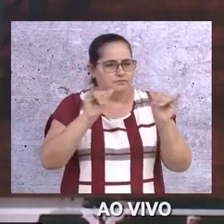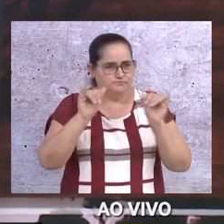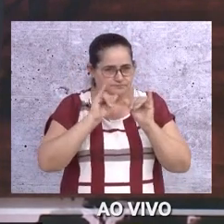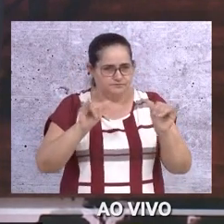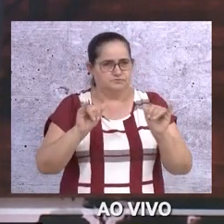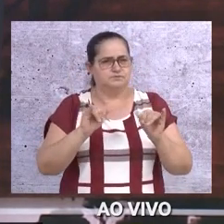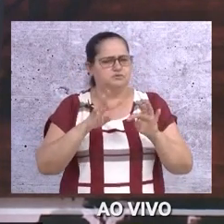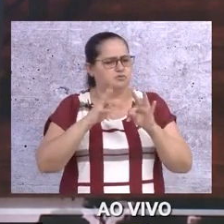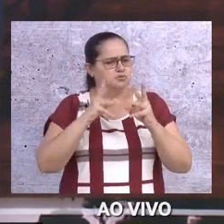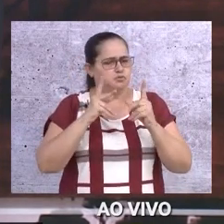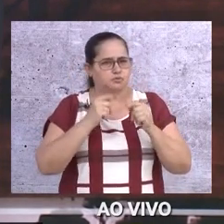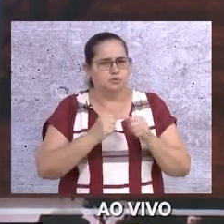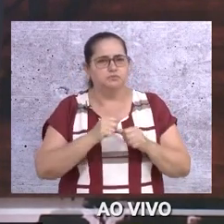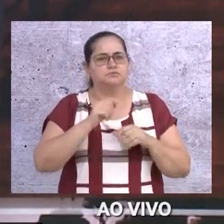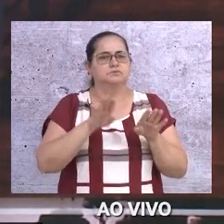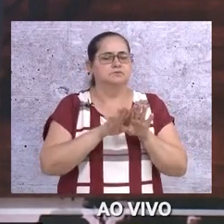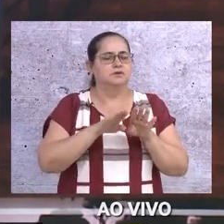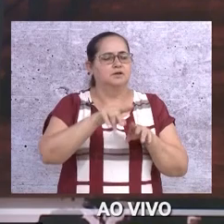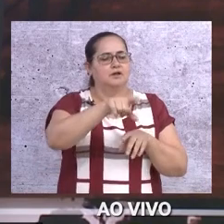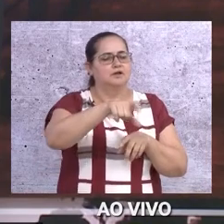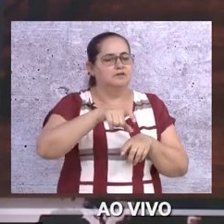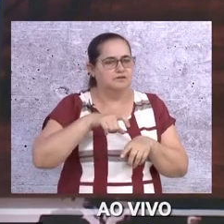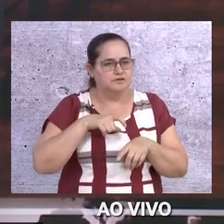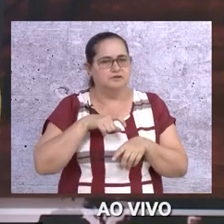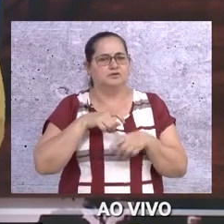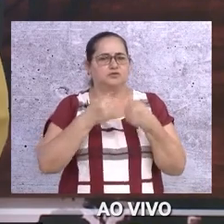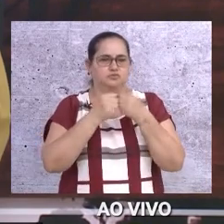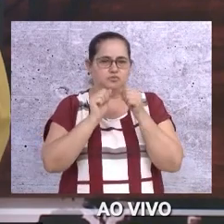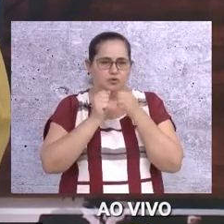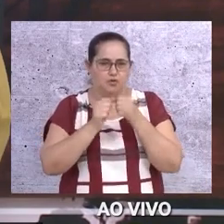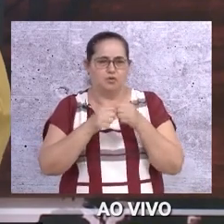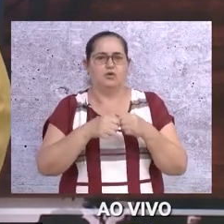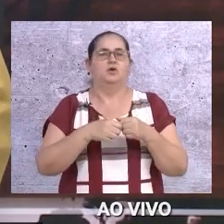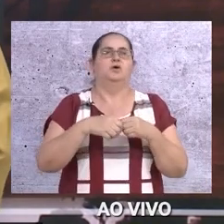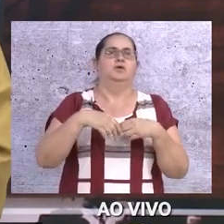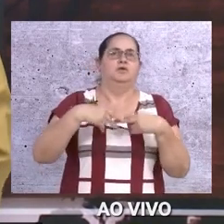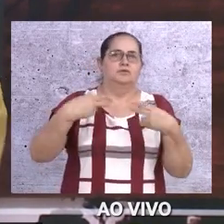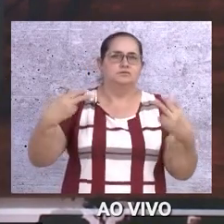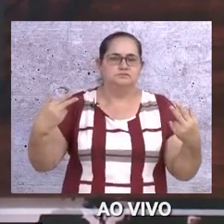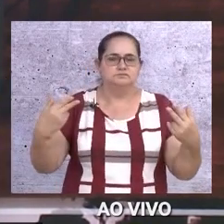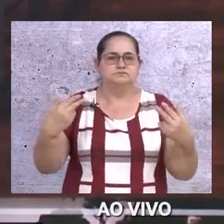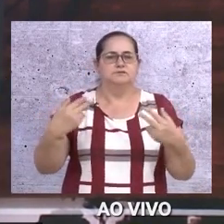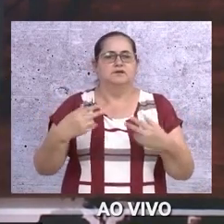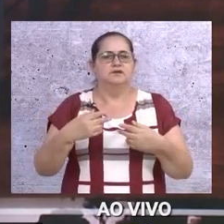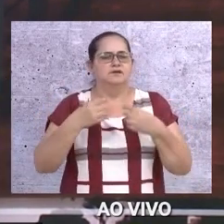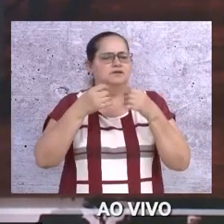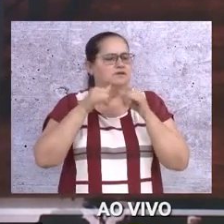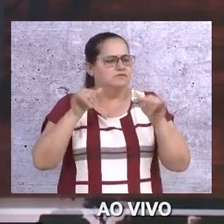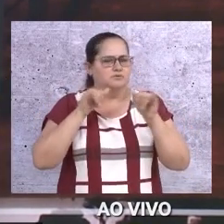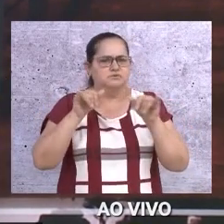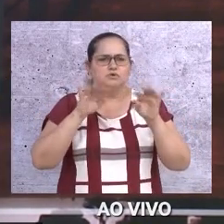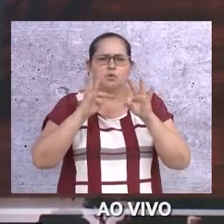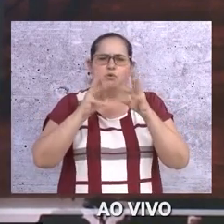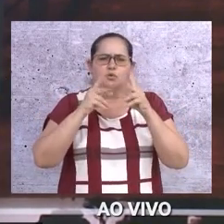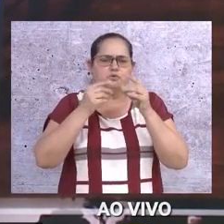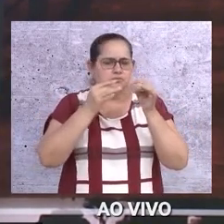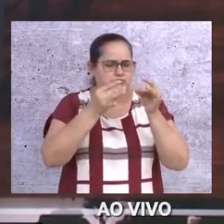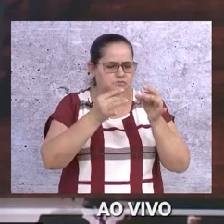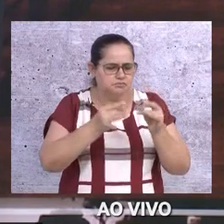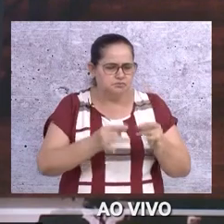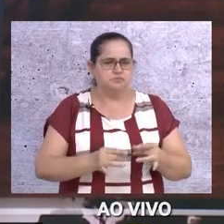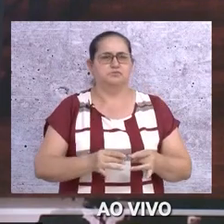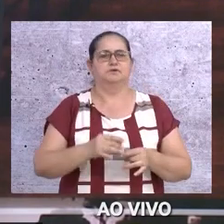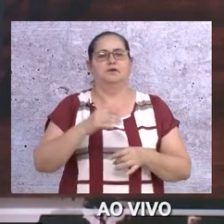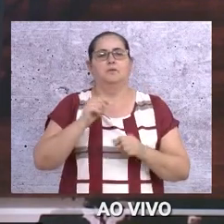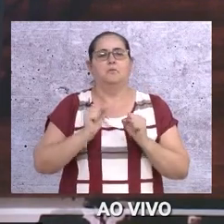com relação às carteirinhas, todas as carteiras de transporte, toda, enfim, toda orientação legal